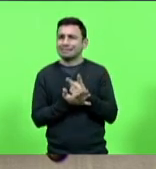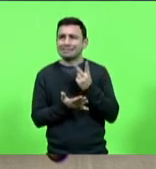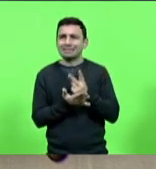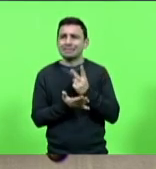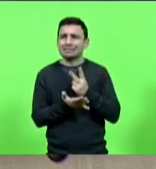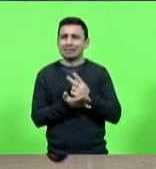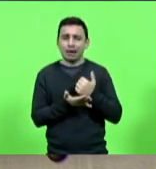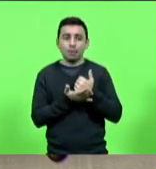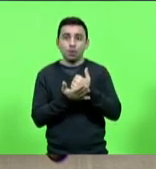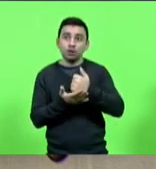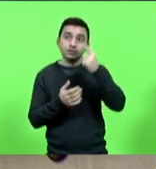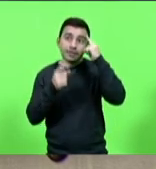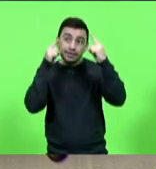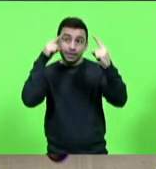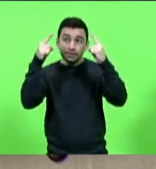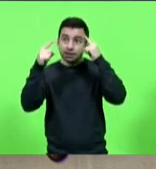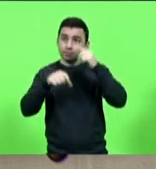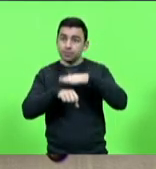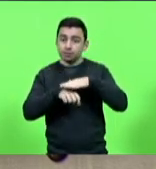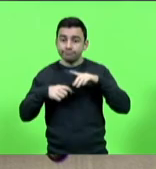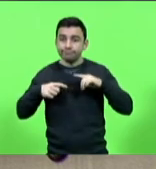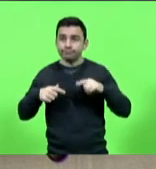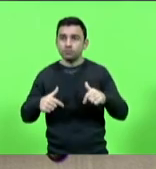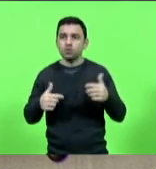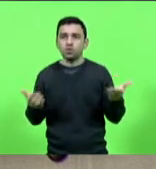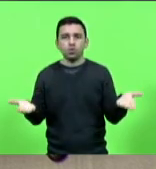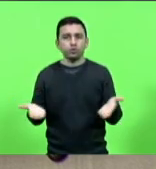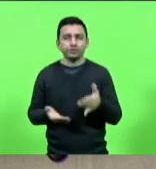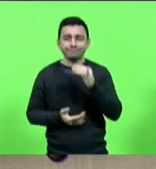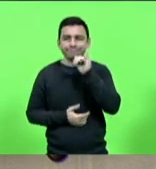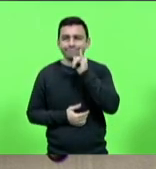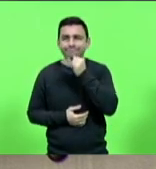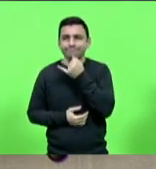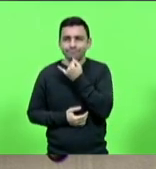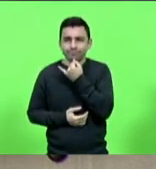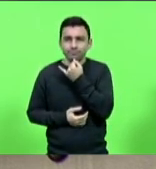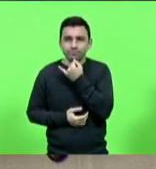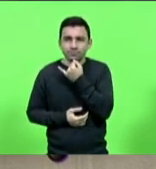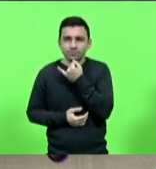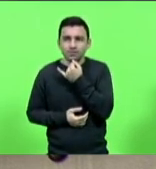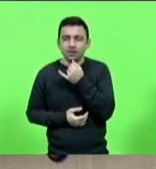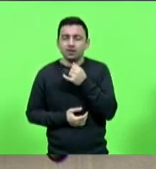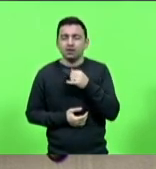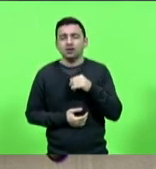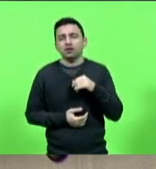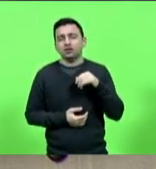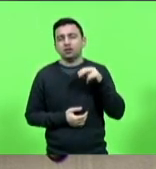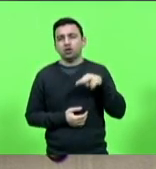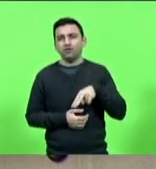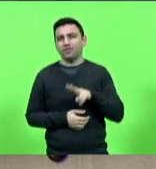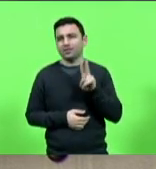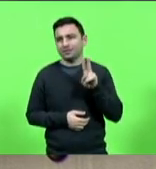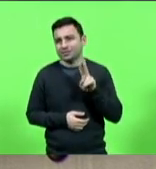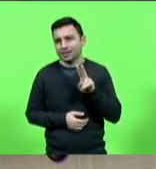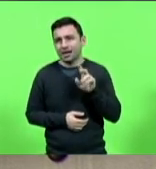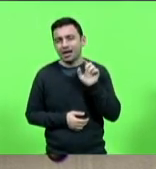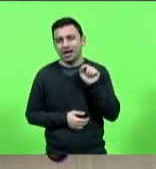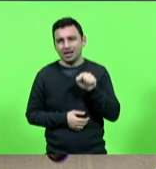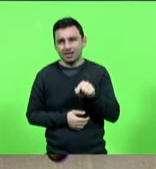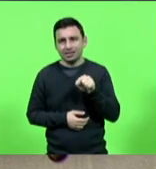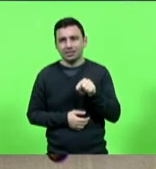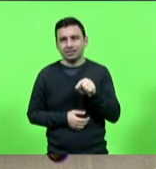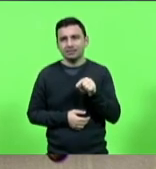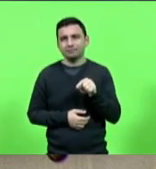com ideias e ações. E hoje, infelizmente, Nova Veneza perde um grande cidadão e